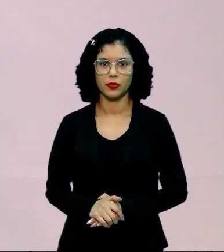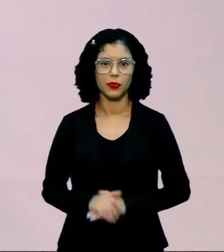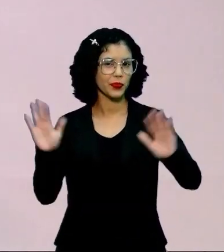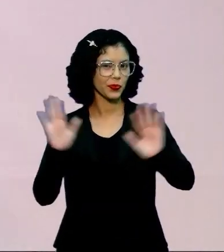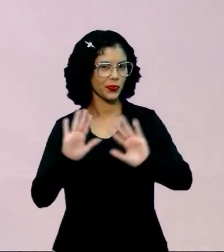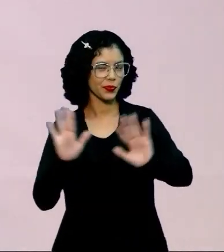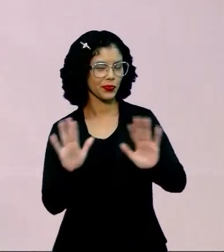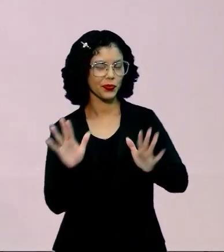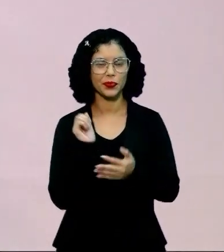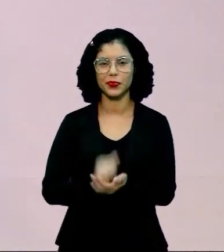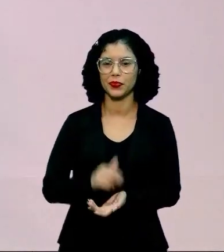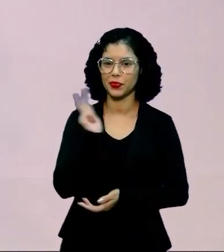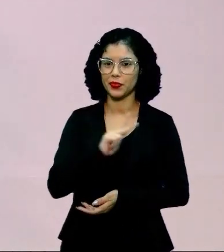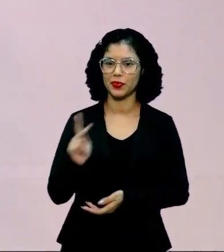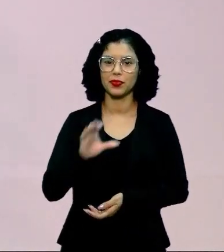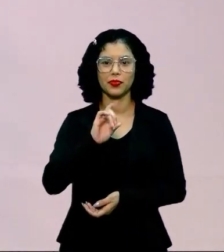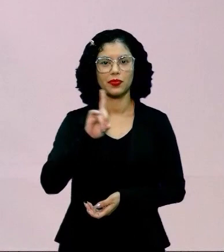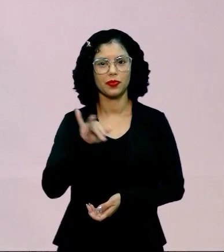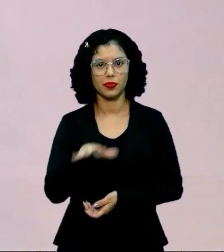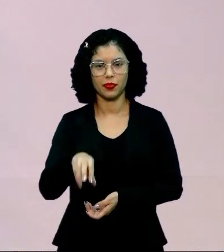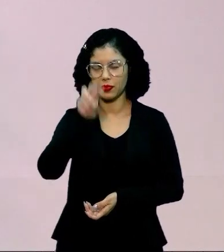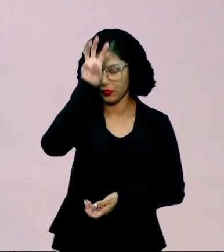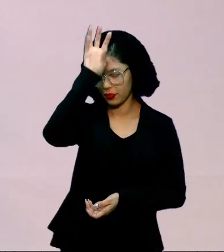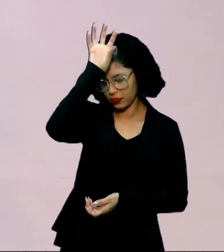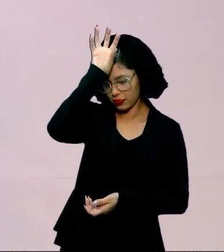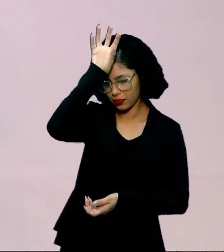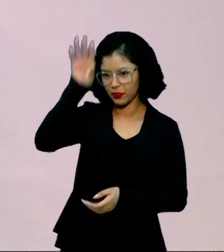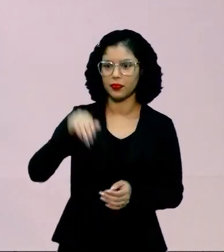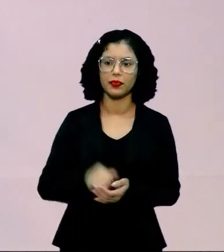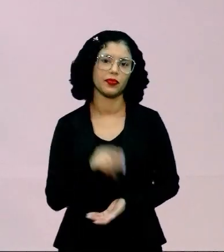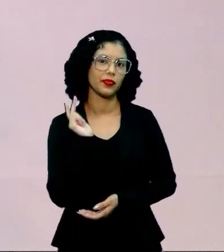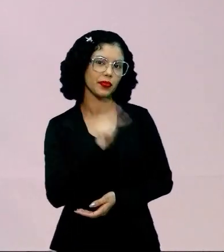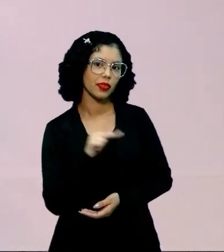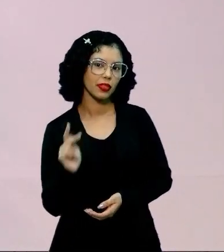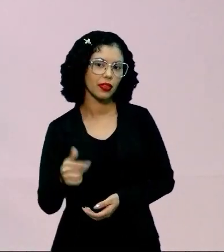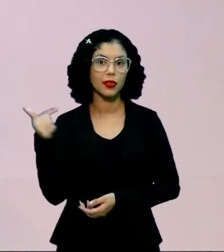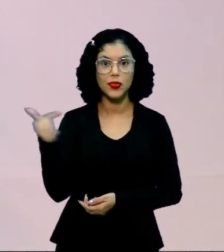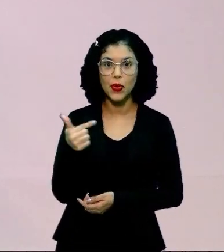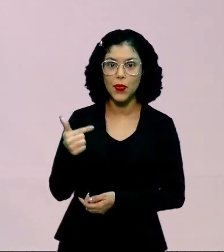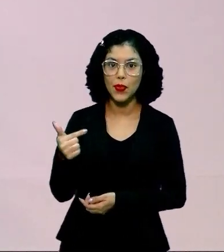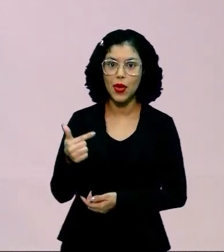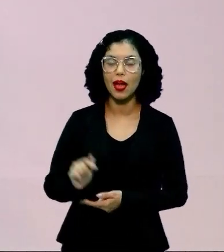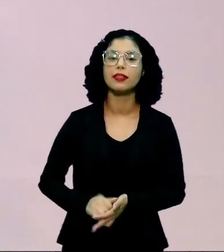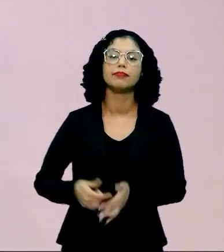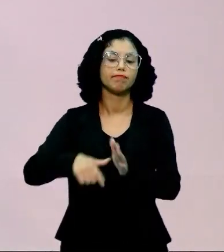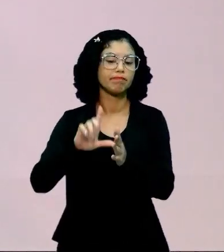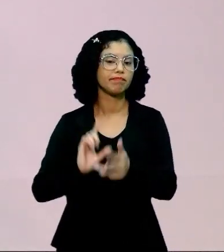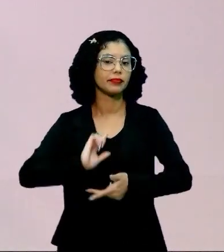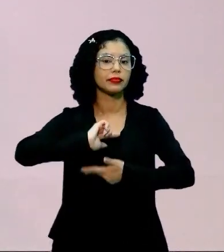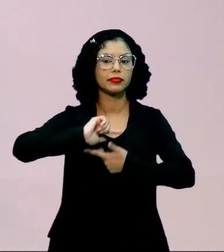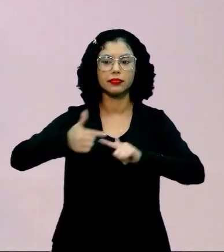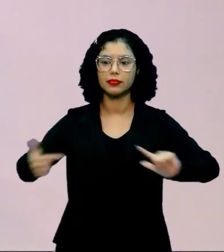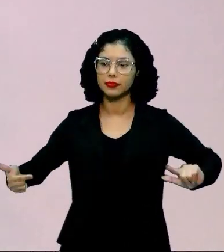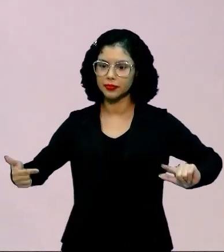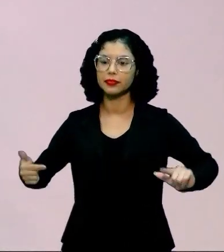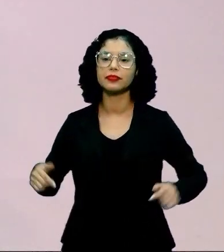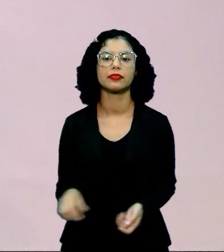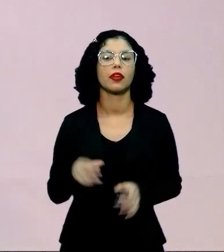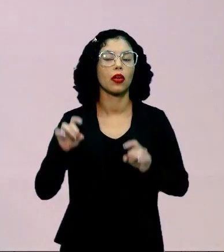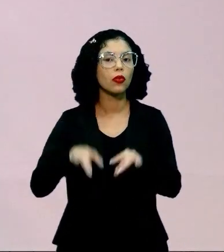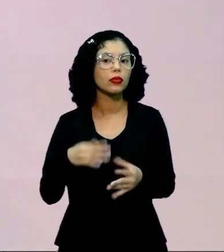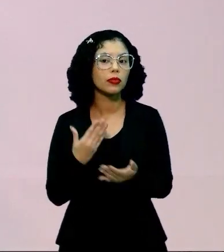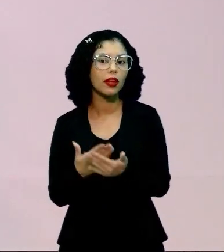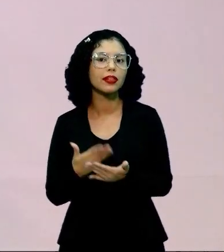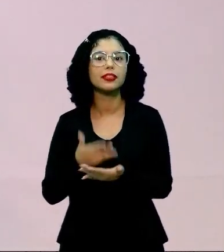Olá pessoal, o professor Oziel aqui, segunda aula sobre o pré-modernismo. Você que não acompanhou a nossa última aula,